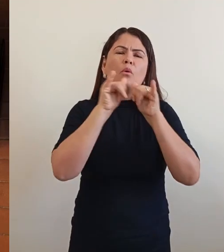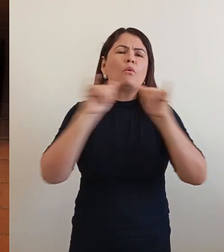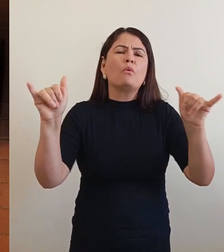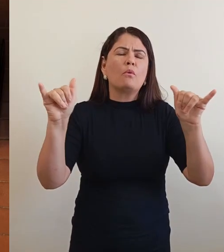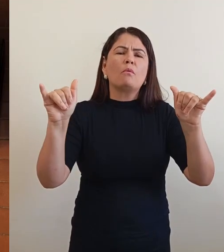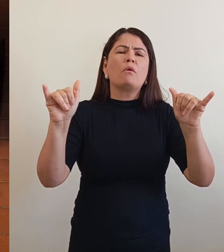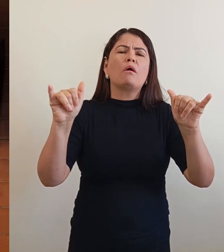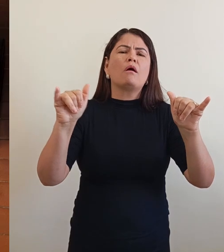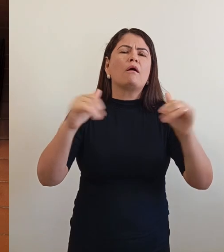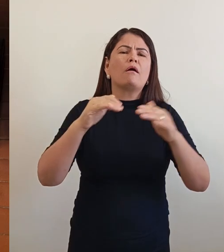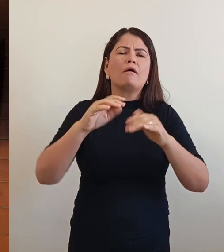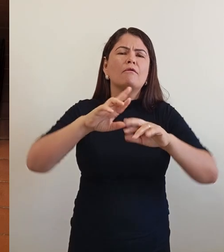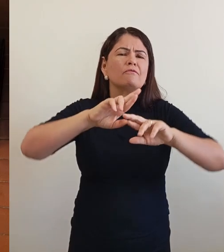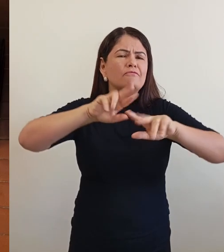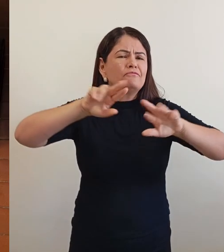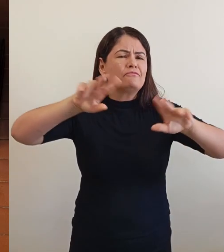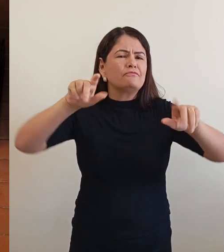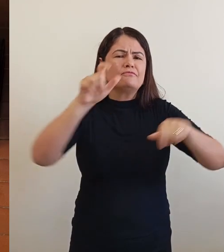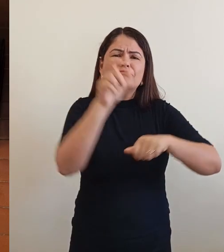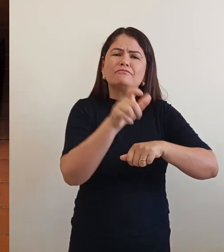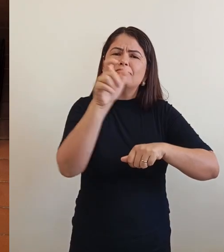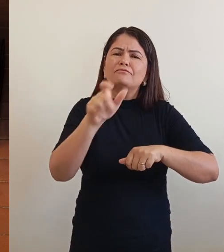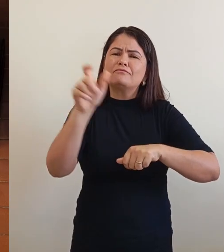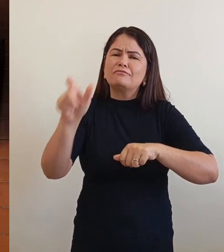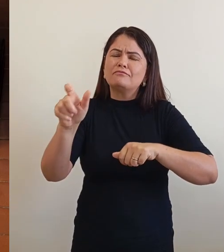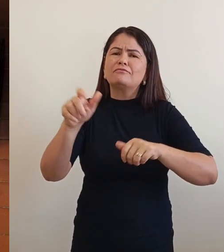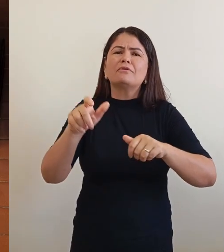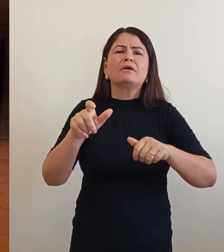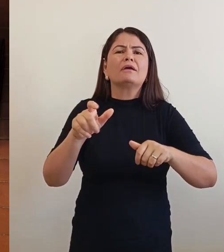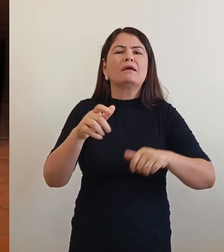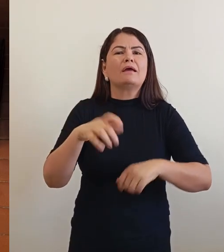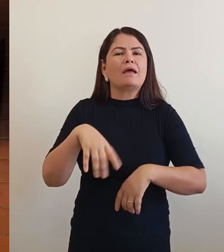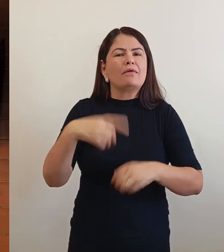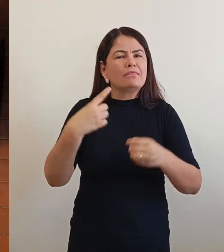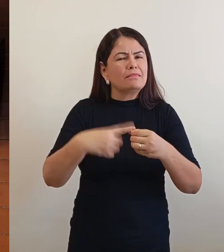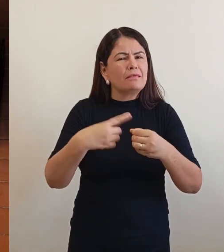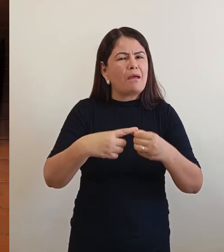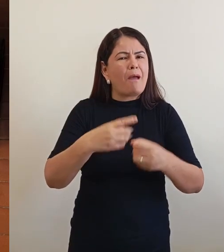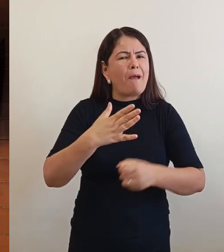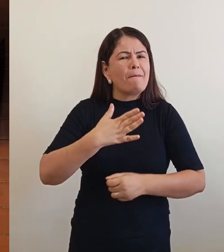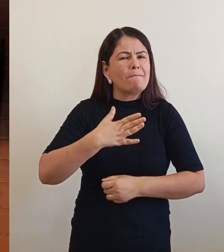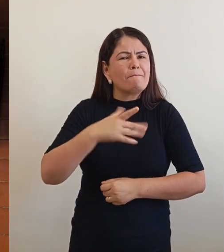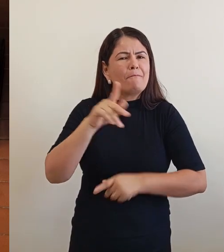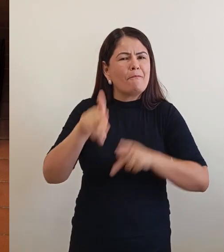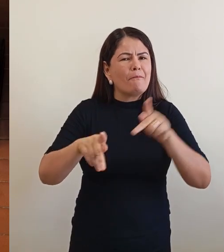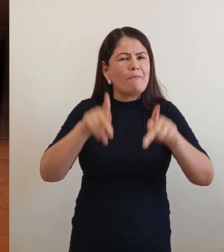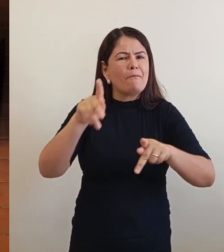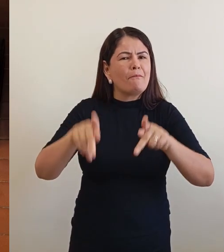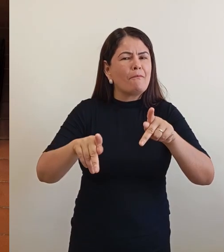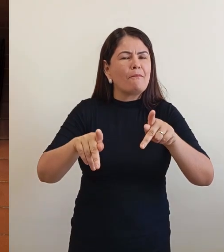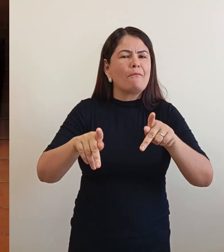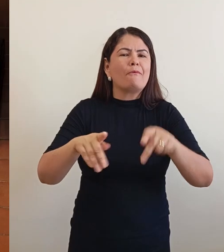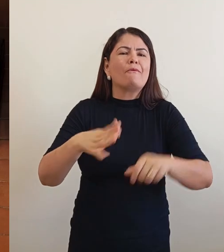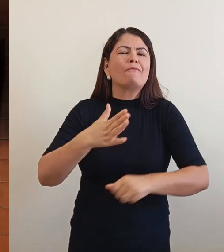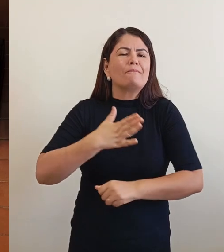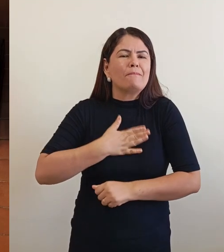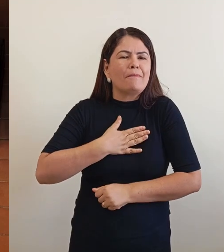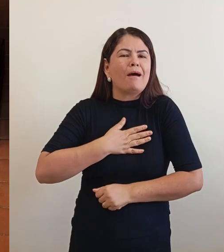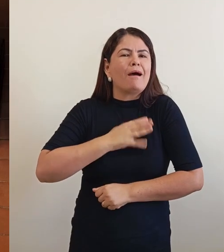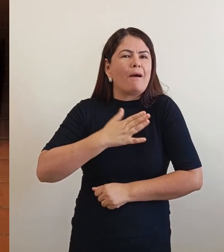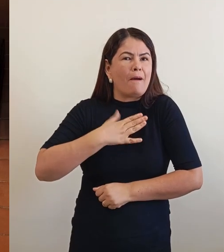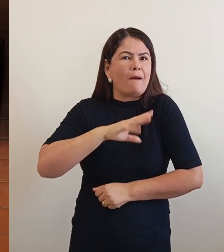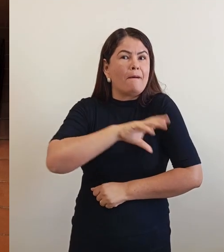o povo me ama. E me ama, é pela minha atitude. Nós vamos estar protegendo essas